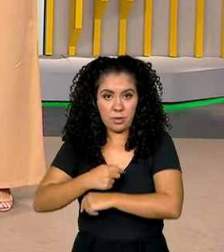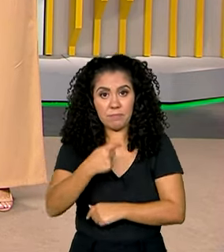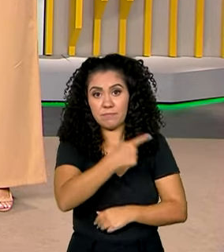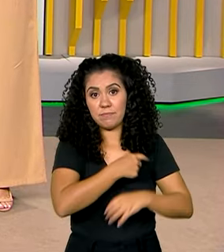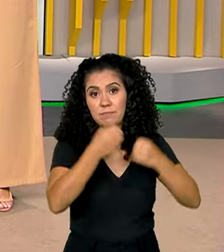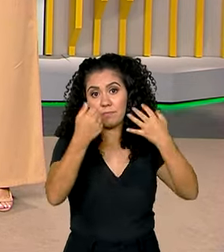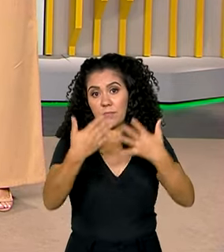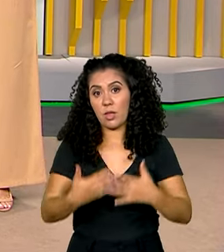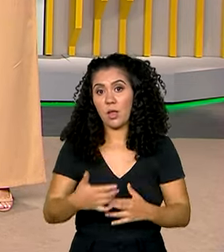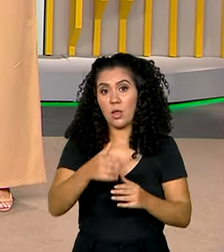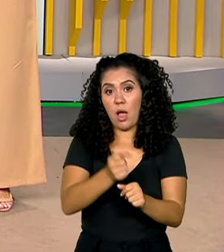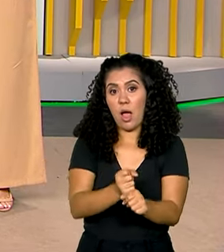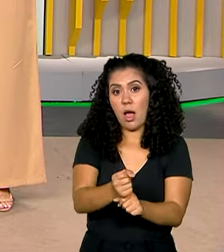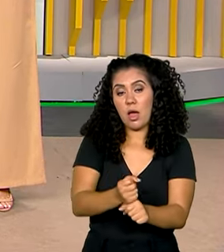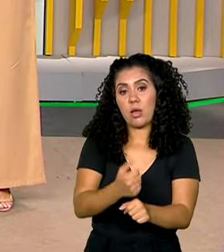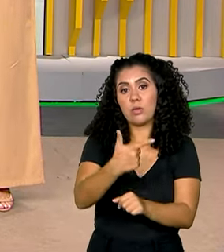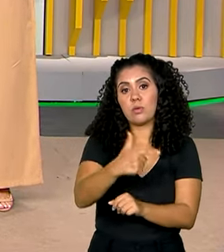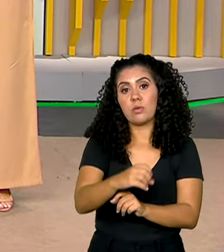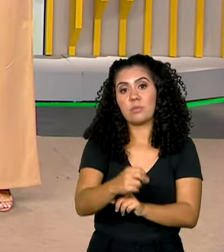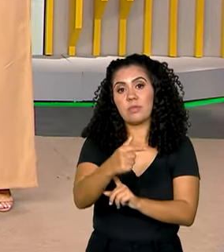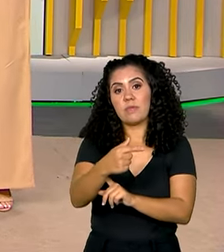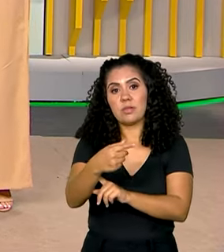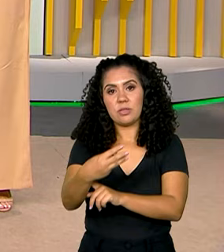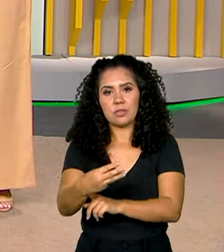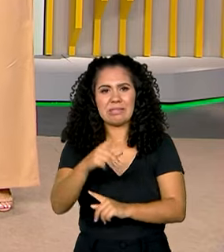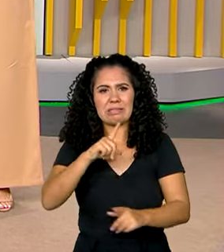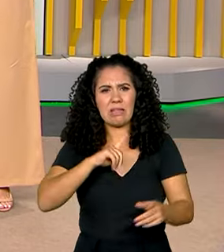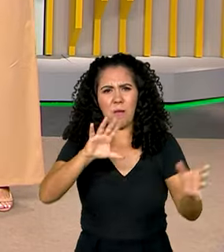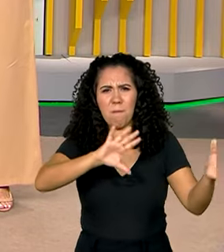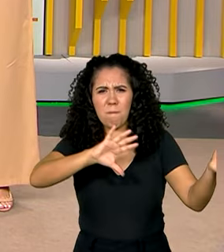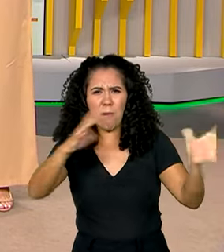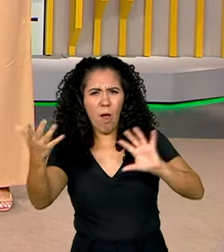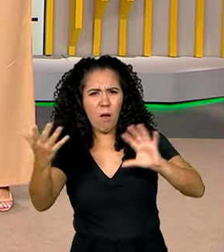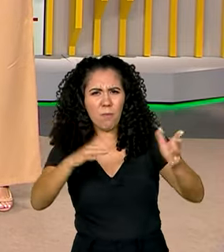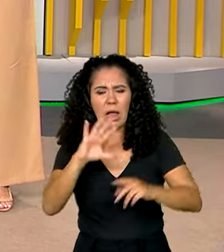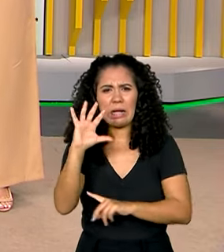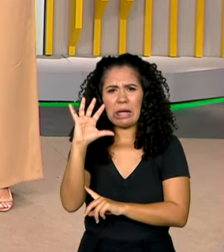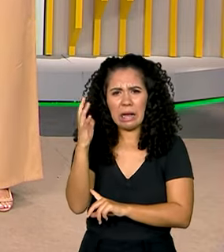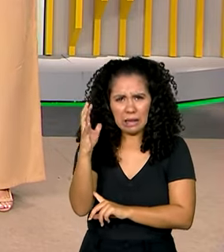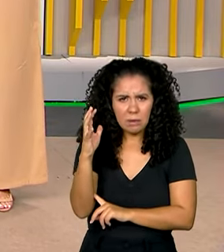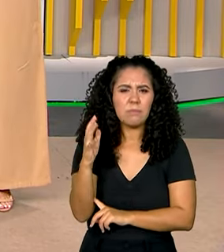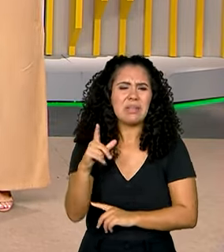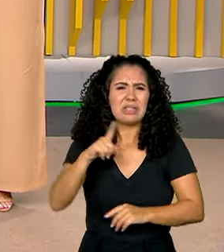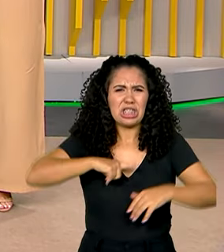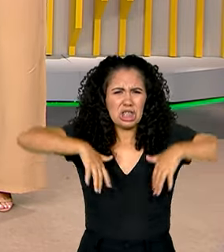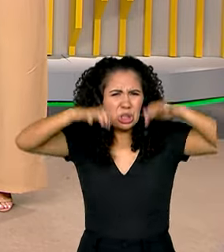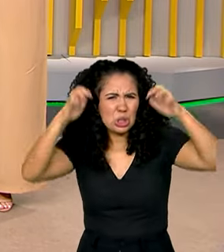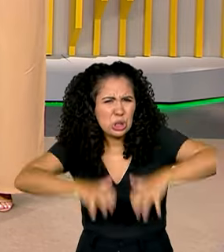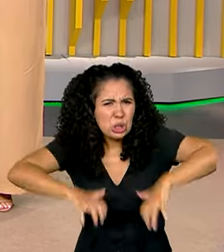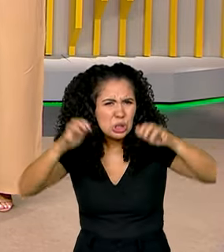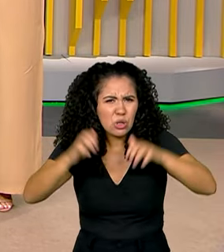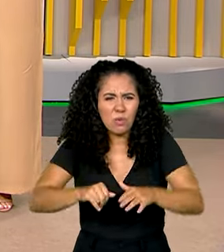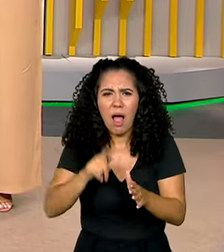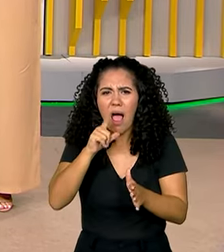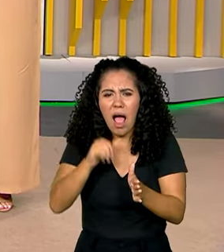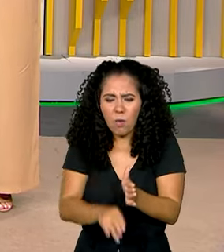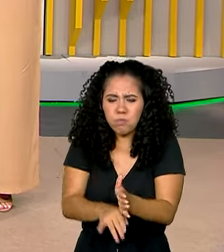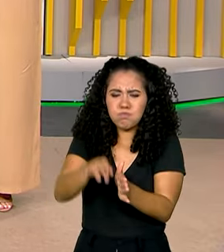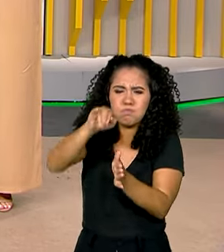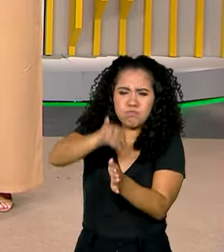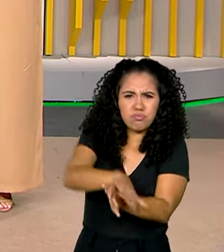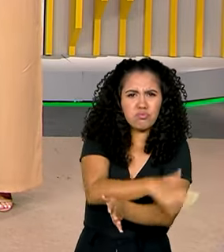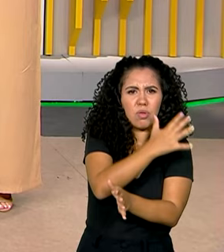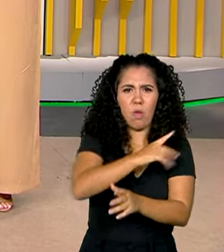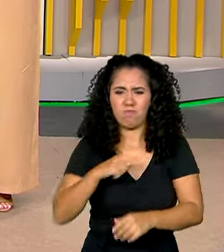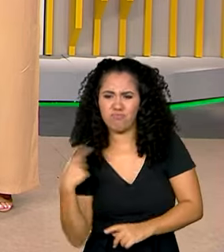2023 foi o ano dos extremos climáticos, né Roberto? Chuvas intensas, enchentes, ciclones e ondas de calor.